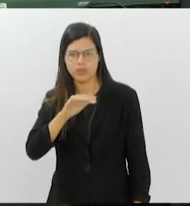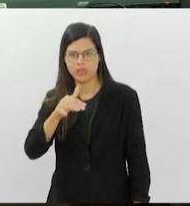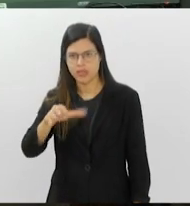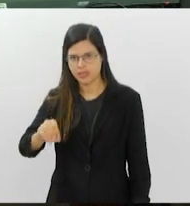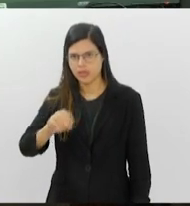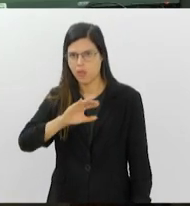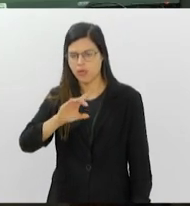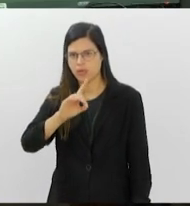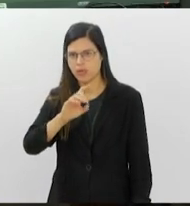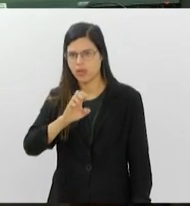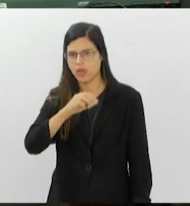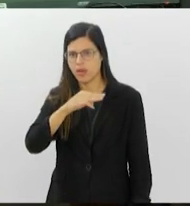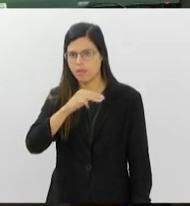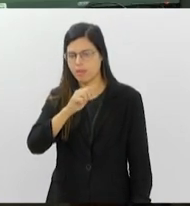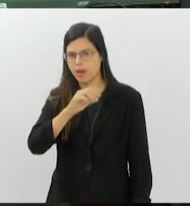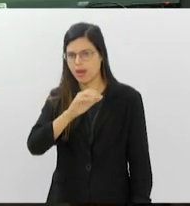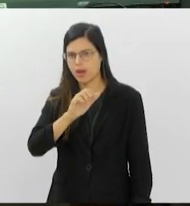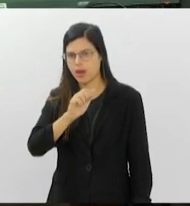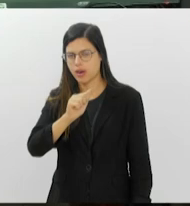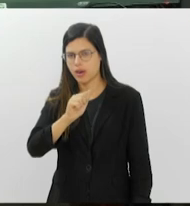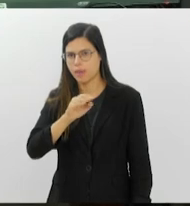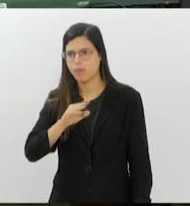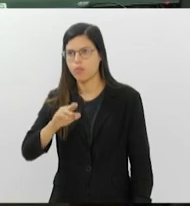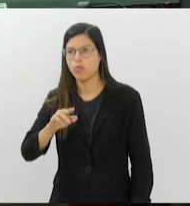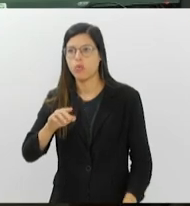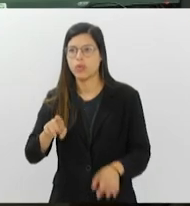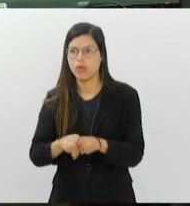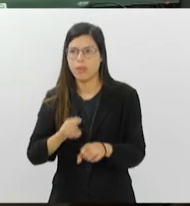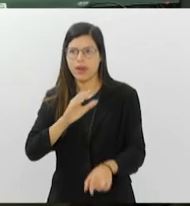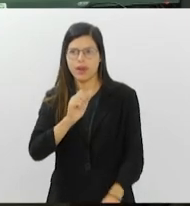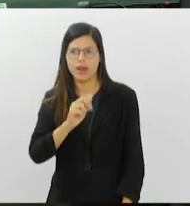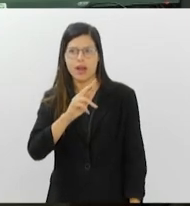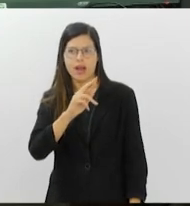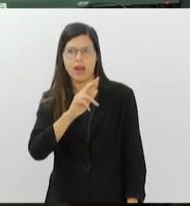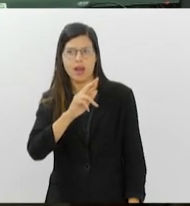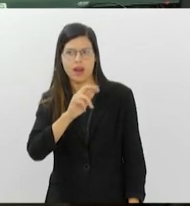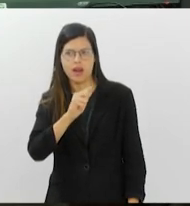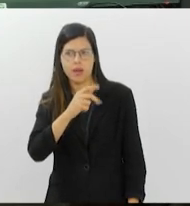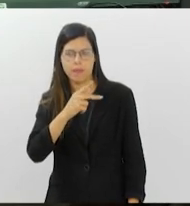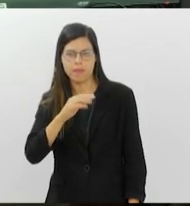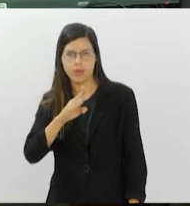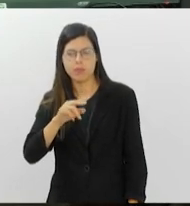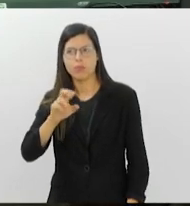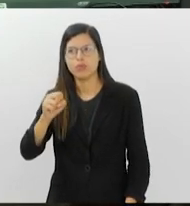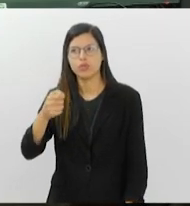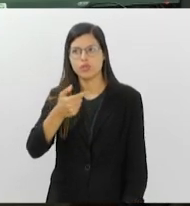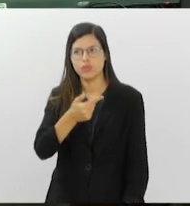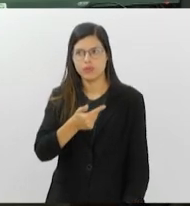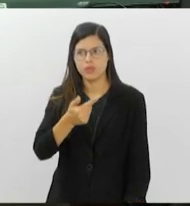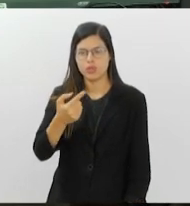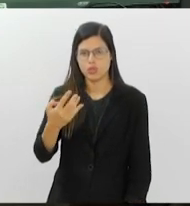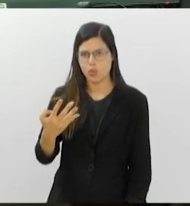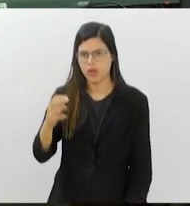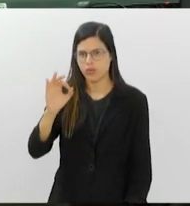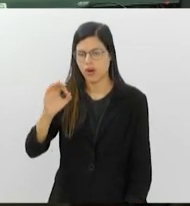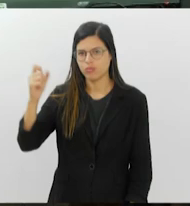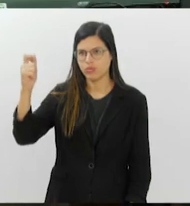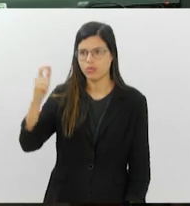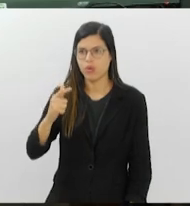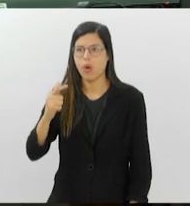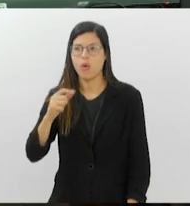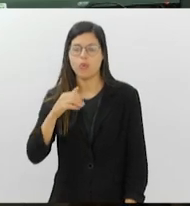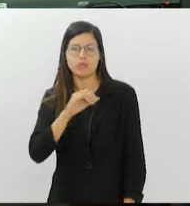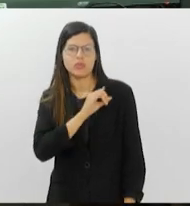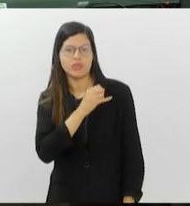com sol, 25 graus, céu limpo, Carapê Busch também com sol, 24 graus, São João de Meriti, 23 graus nesse momento com